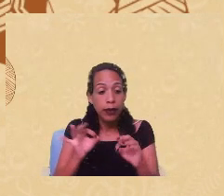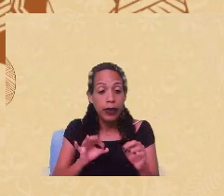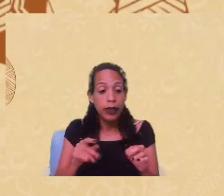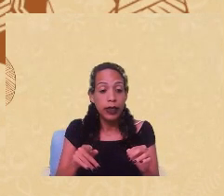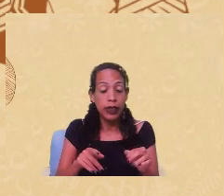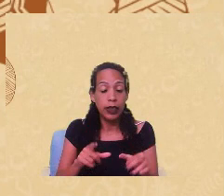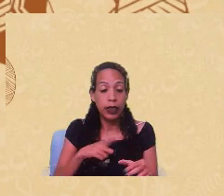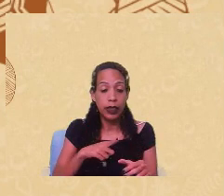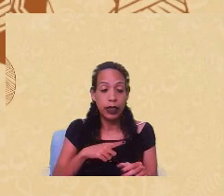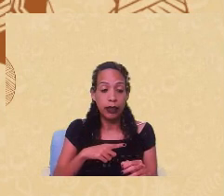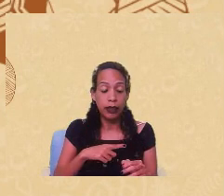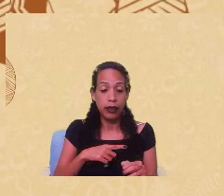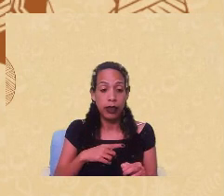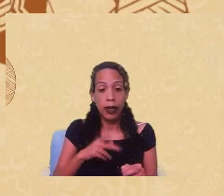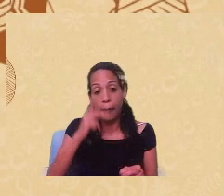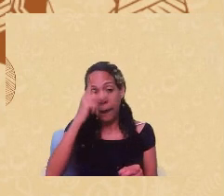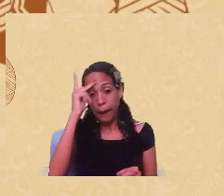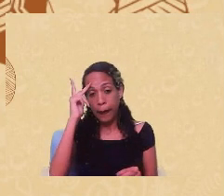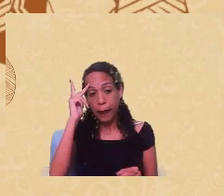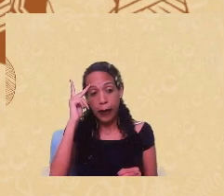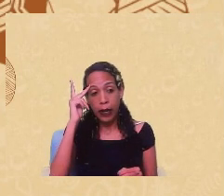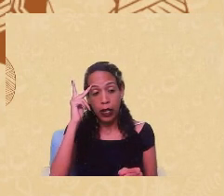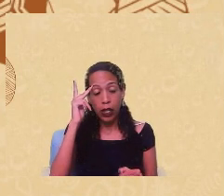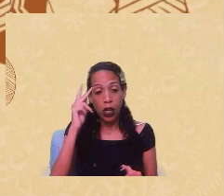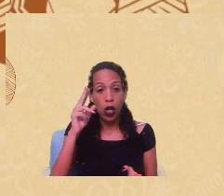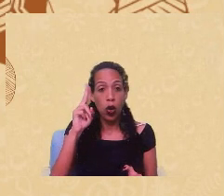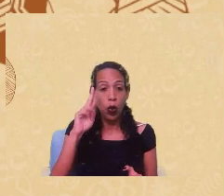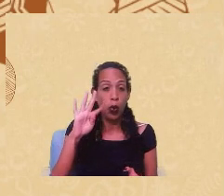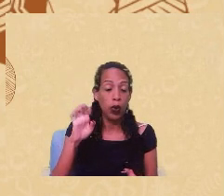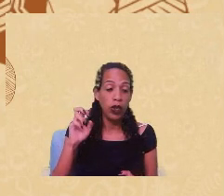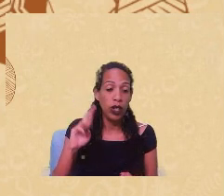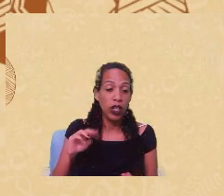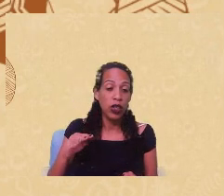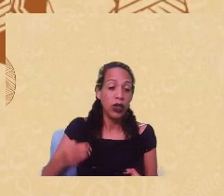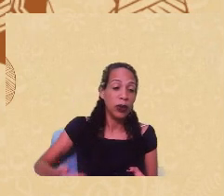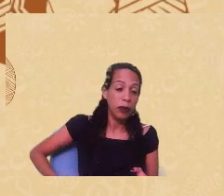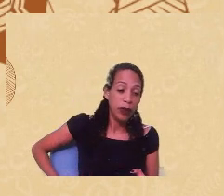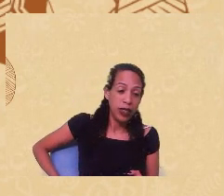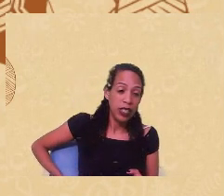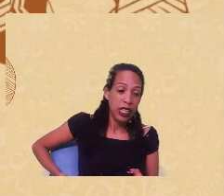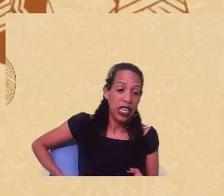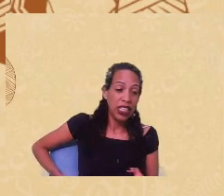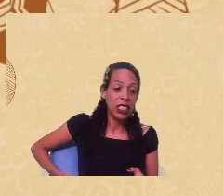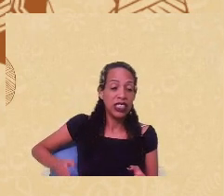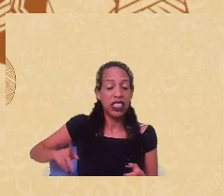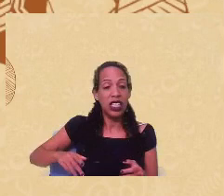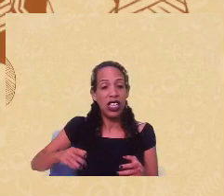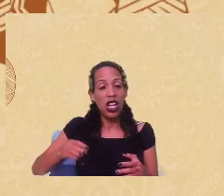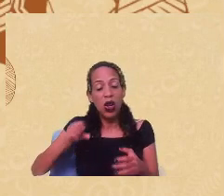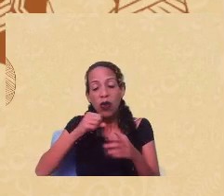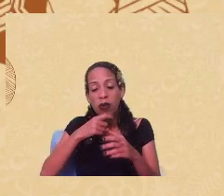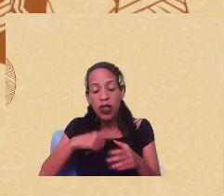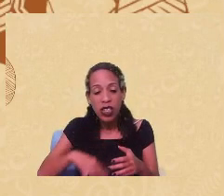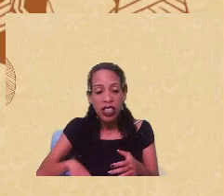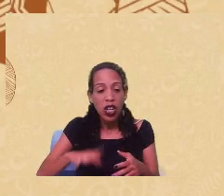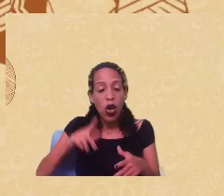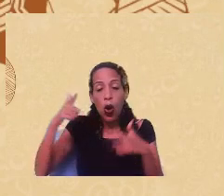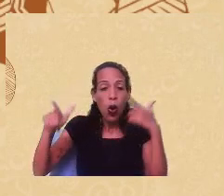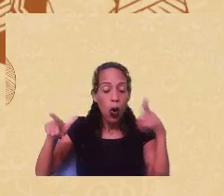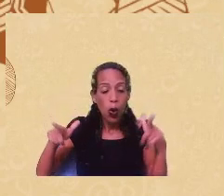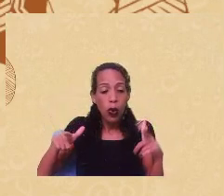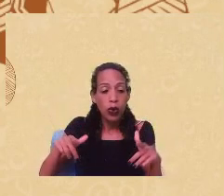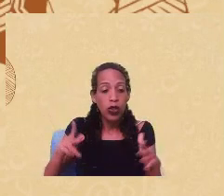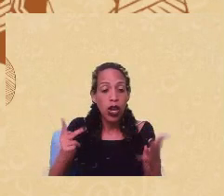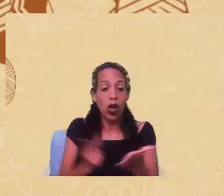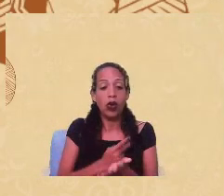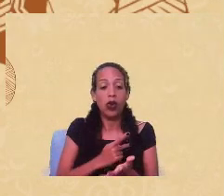incluem para pessoas que têm útero, ciclo menstrual, período fértil, alterações hormonais, lubrificação, entre outros fenômenos